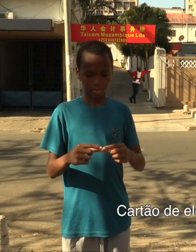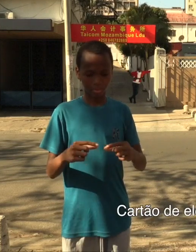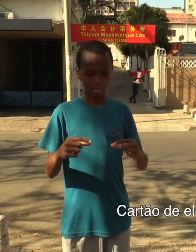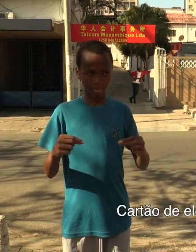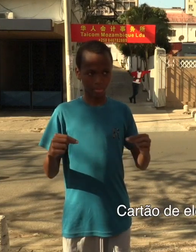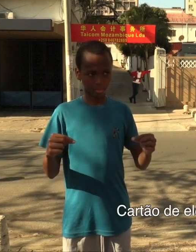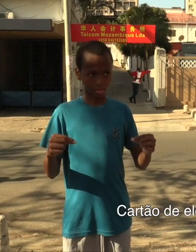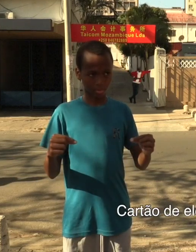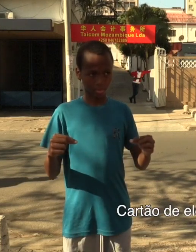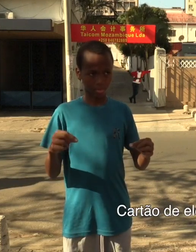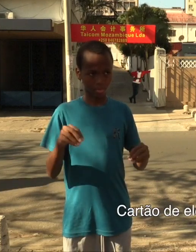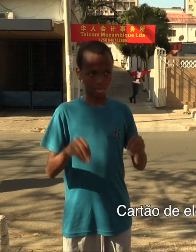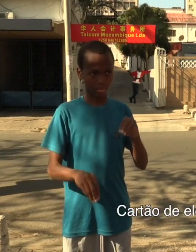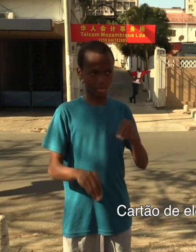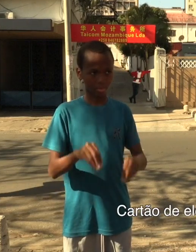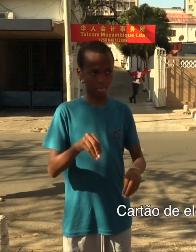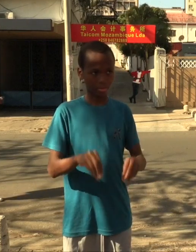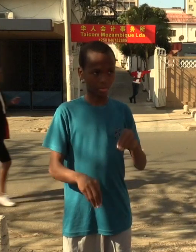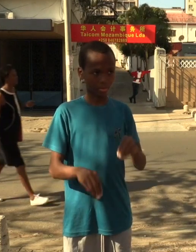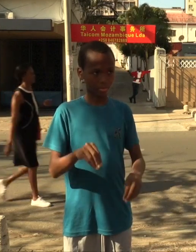cartão de eleitor